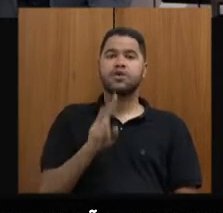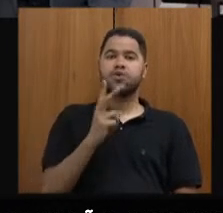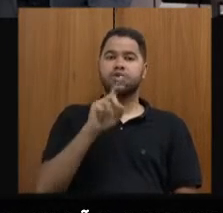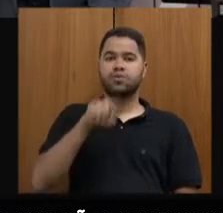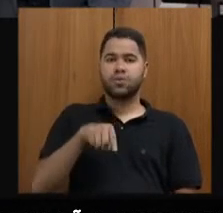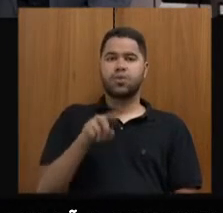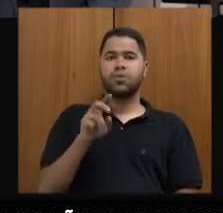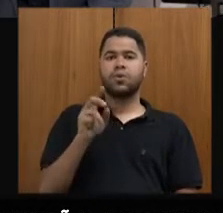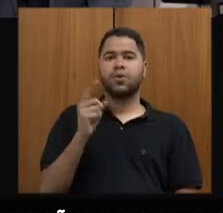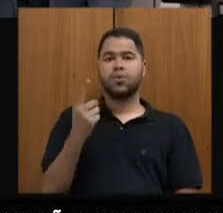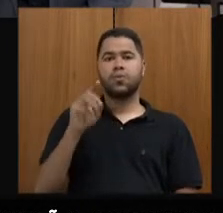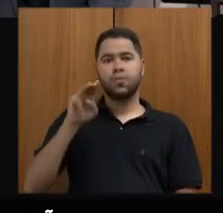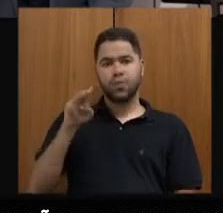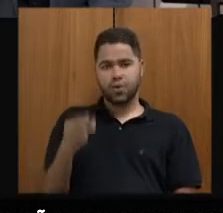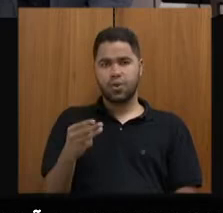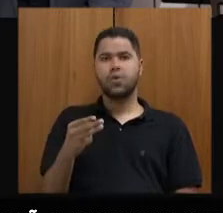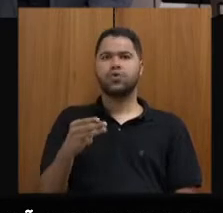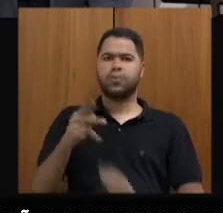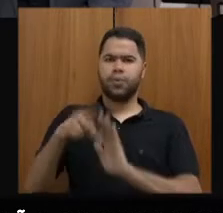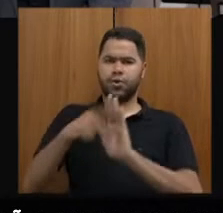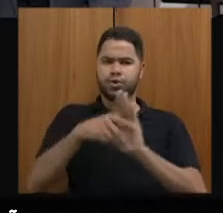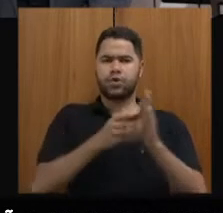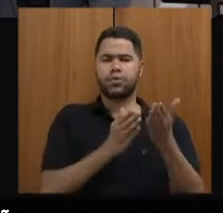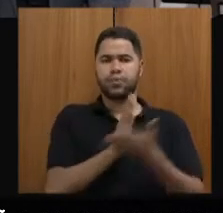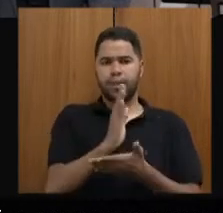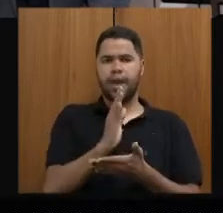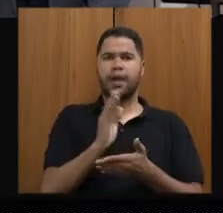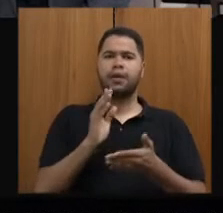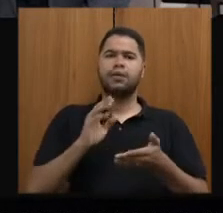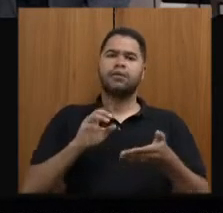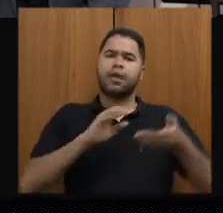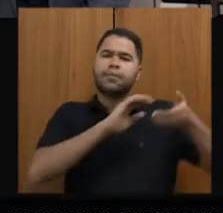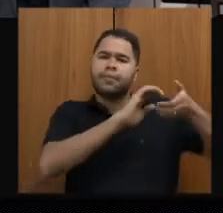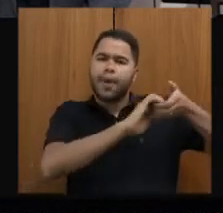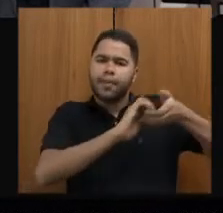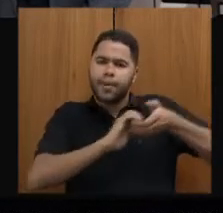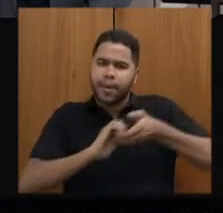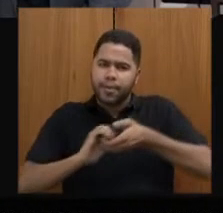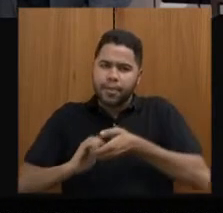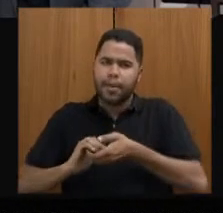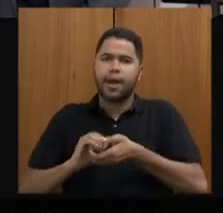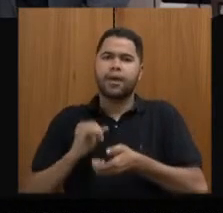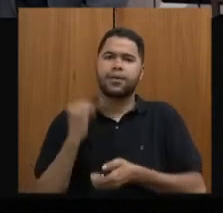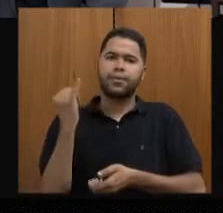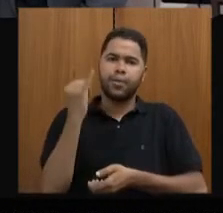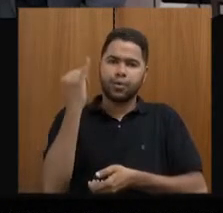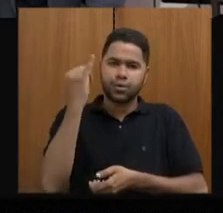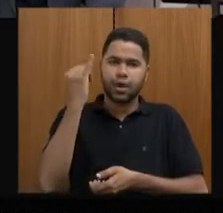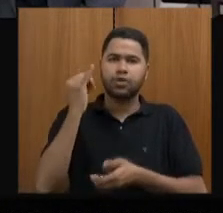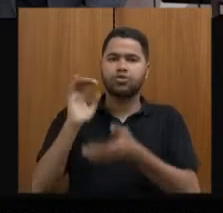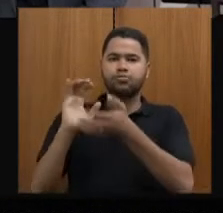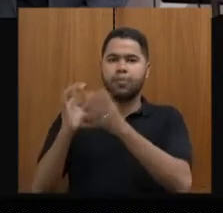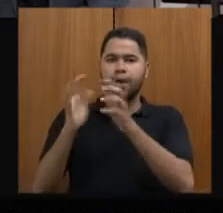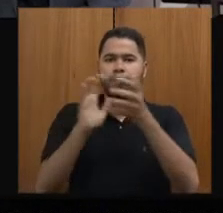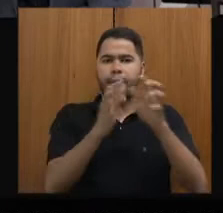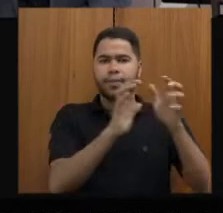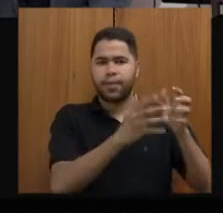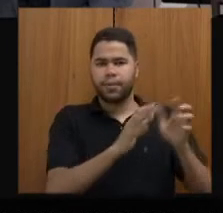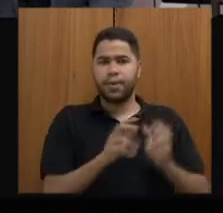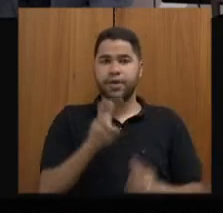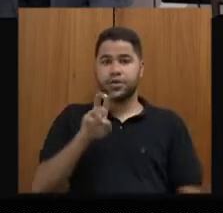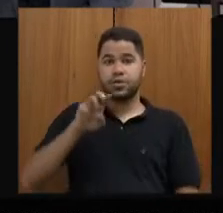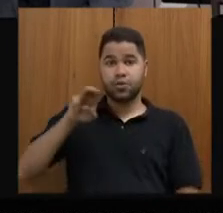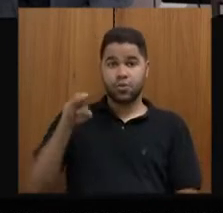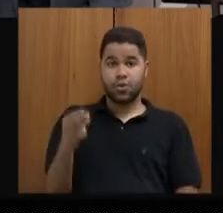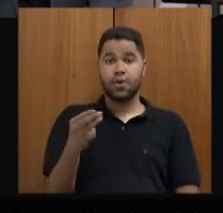projetos já aprovados, calhas e telhados, muito importante no projeto Restaura Minas, R 5 milhões